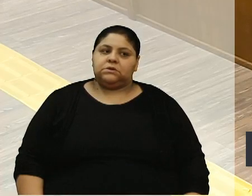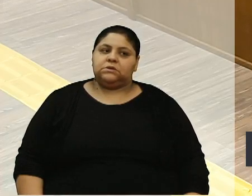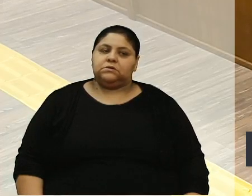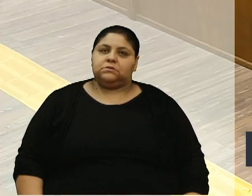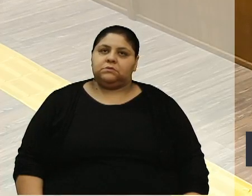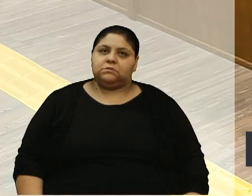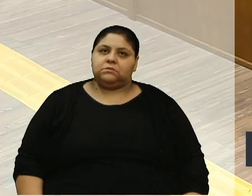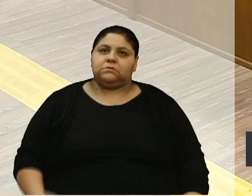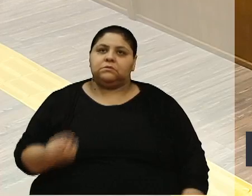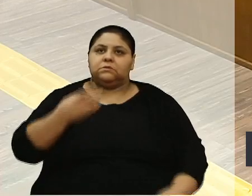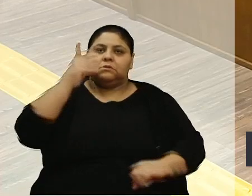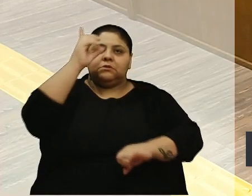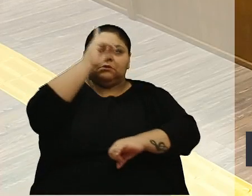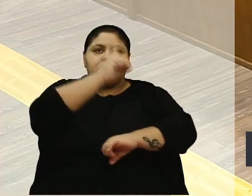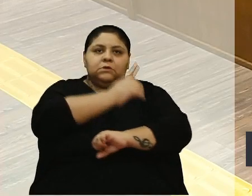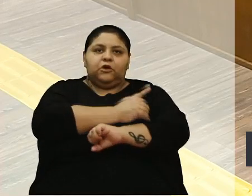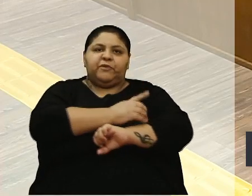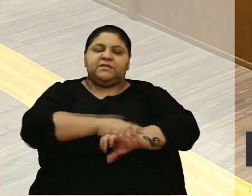Bom dia.